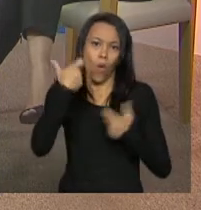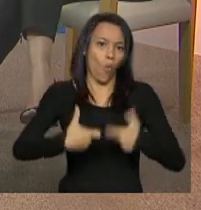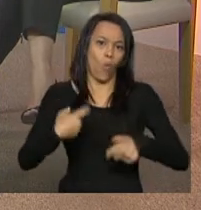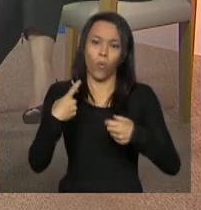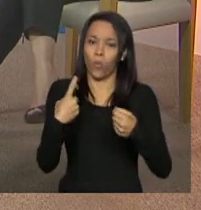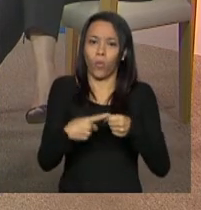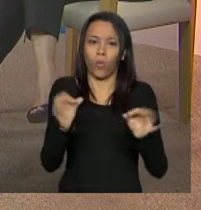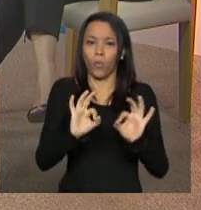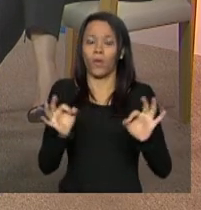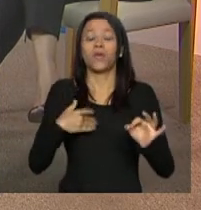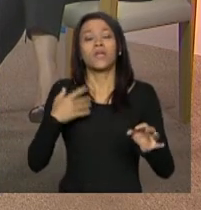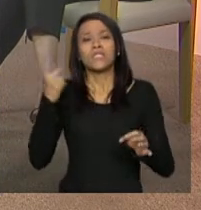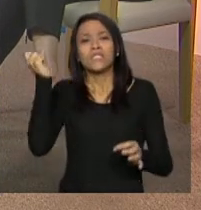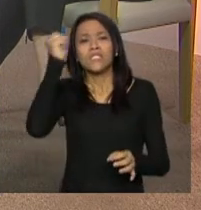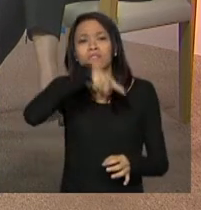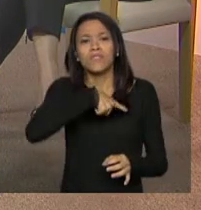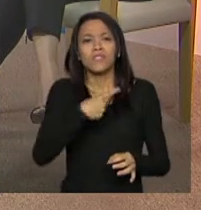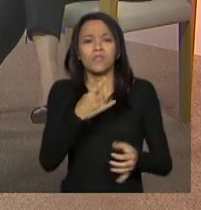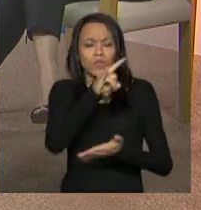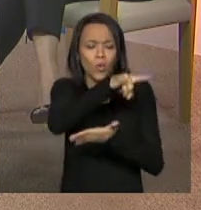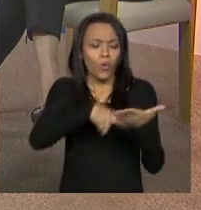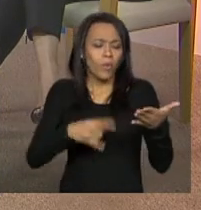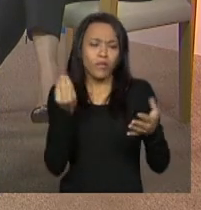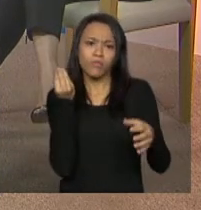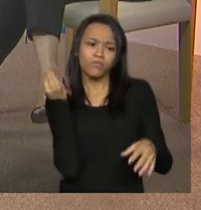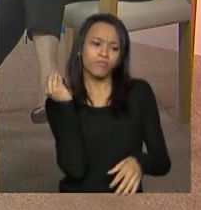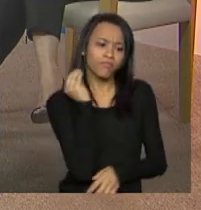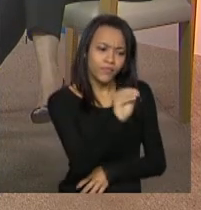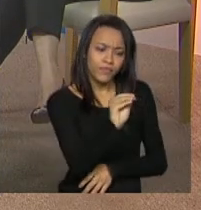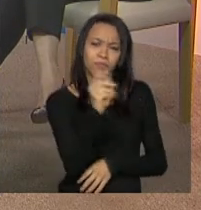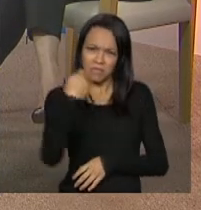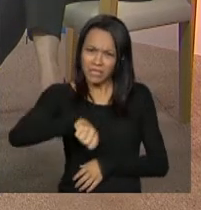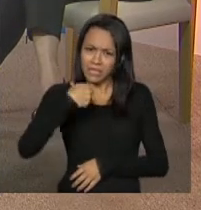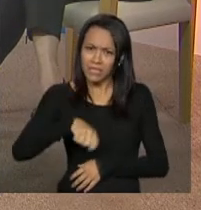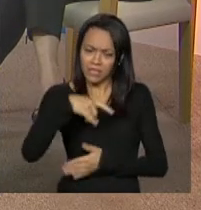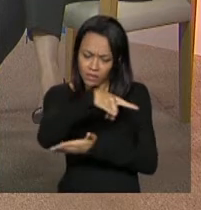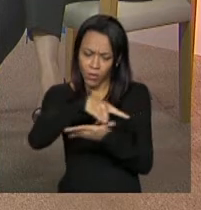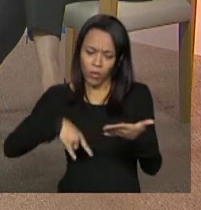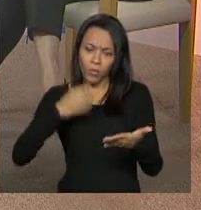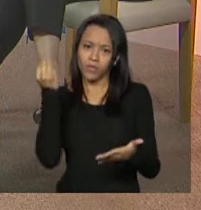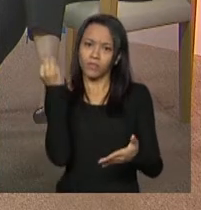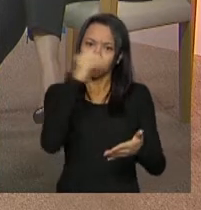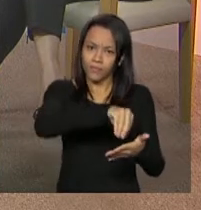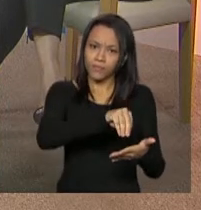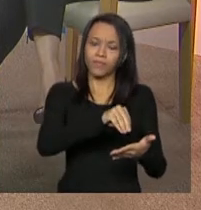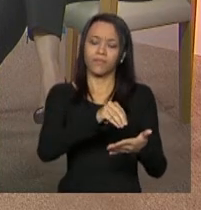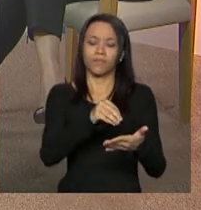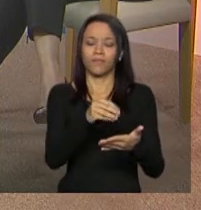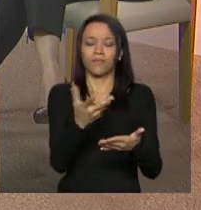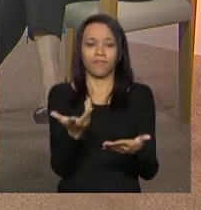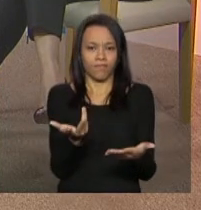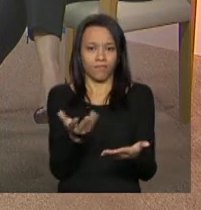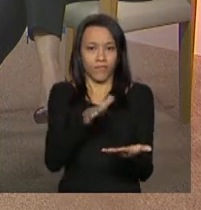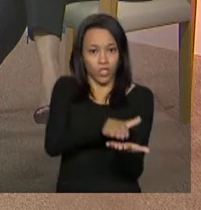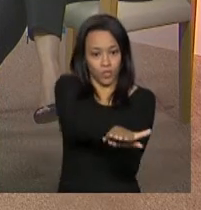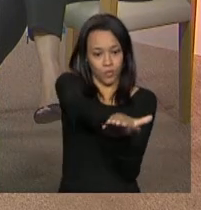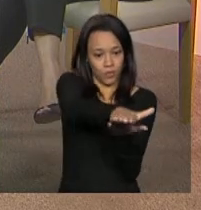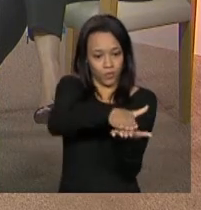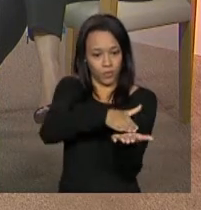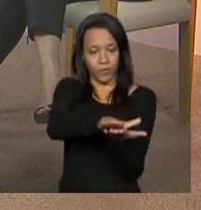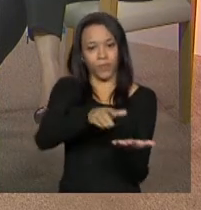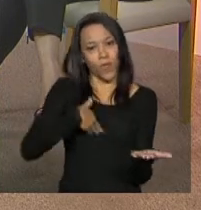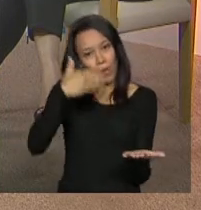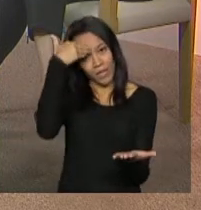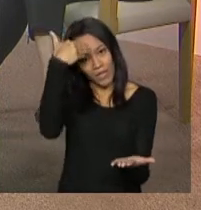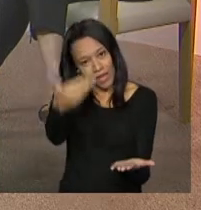diz respeito a inserir a documentação é necessário mesmo inserir a documentação digitalizada? É, Ana Lúcia muito obrigada